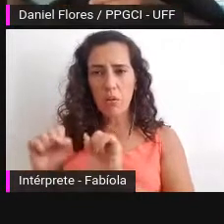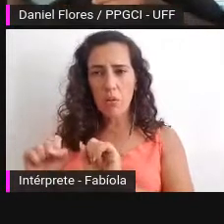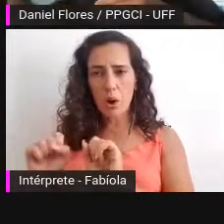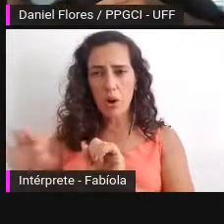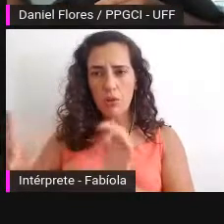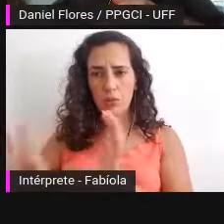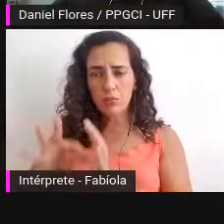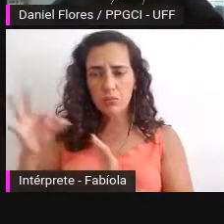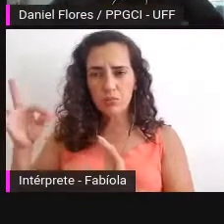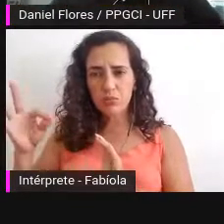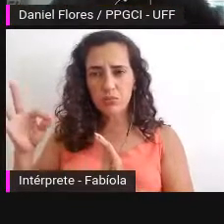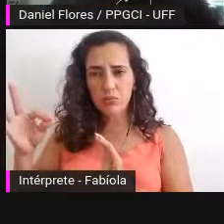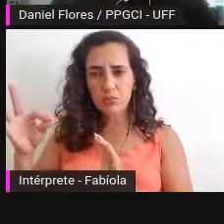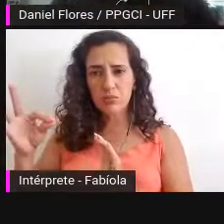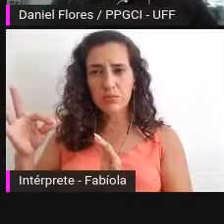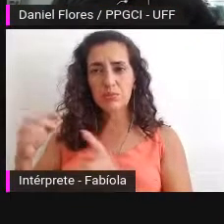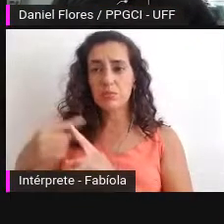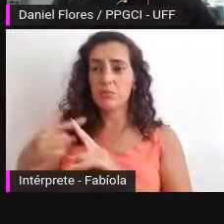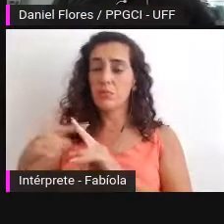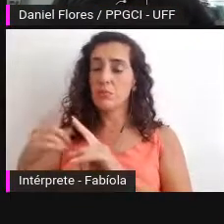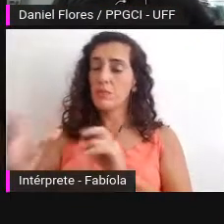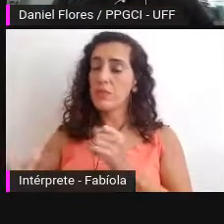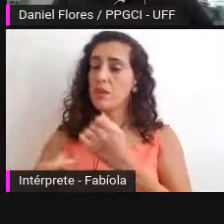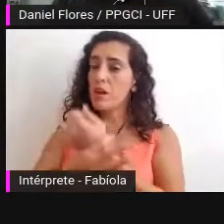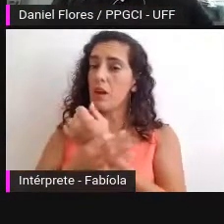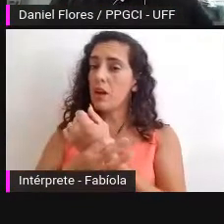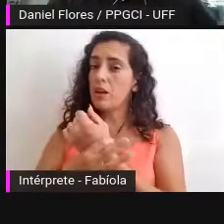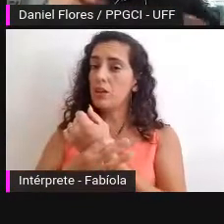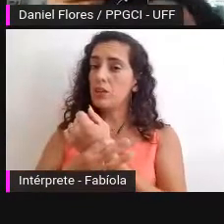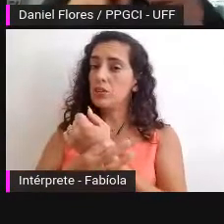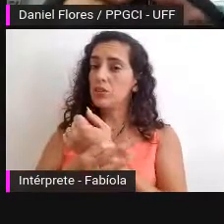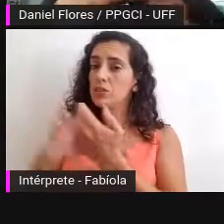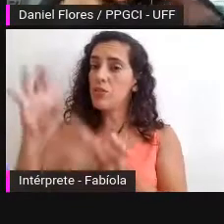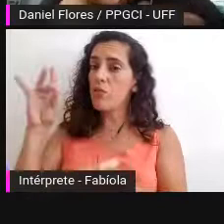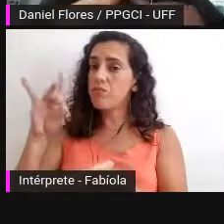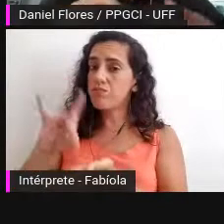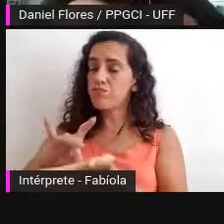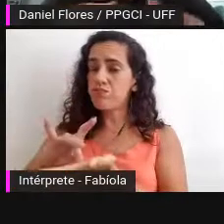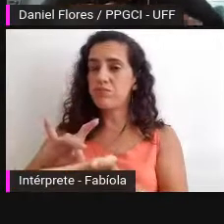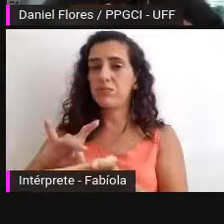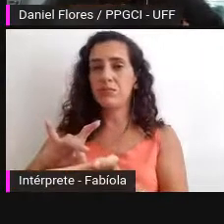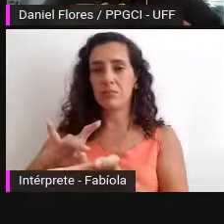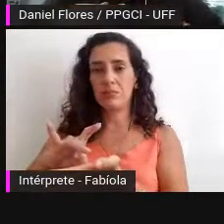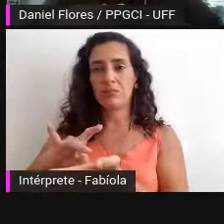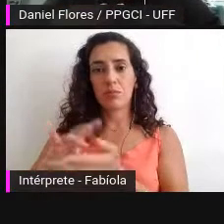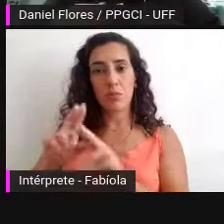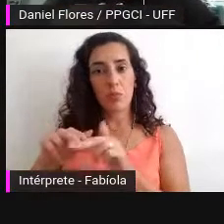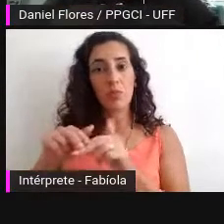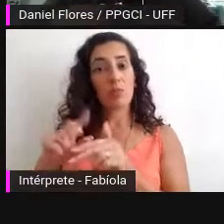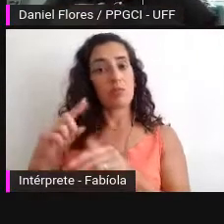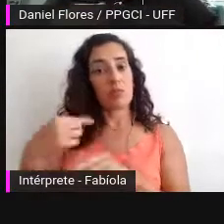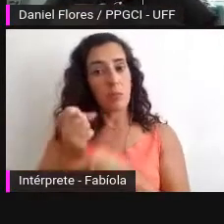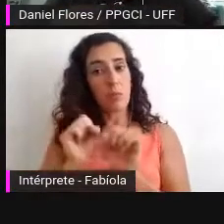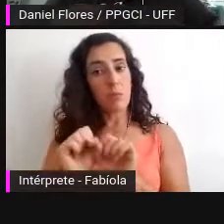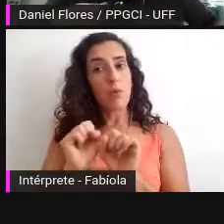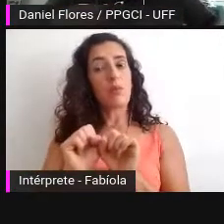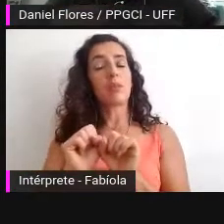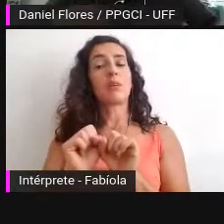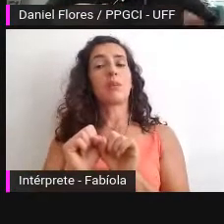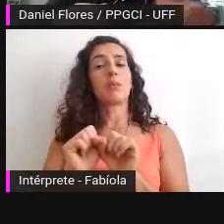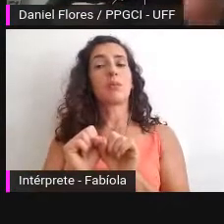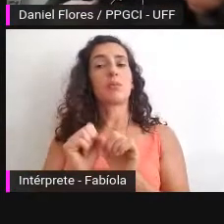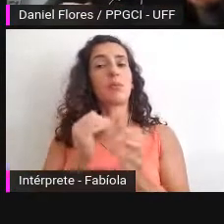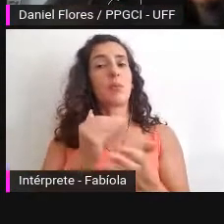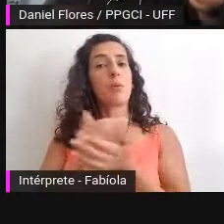autenticidade de longo prazo e do acesso então esse exercício eu já posso começar a fazer nas instituições brasileiras